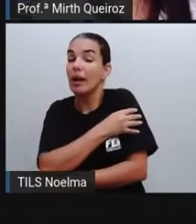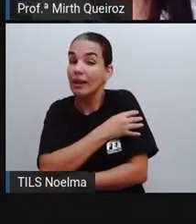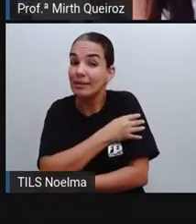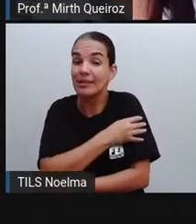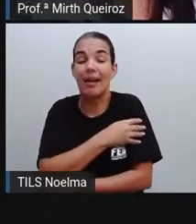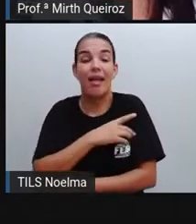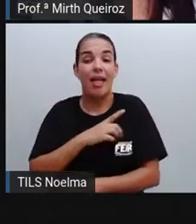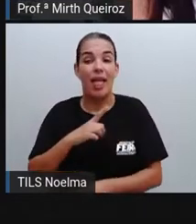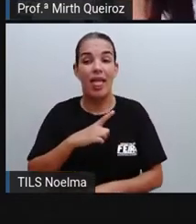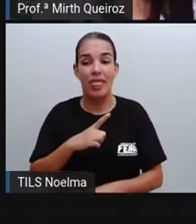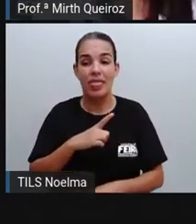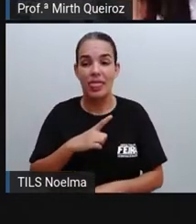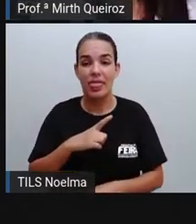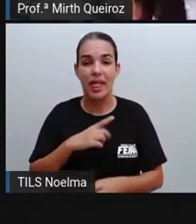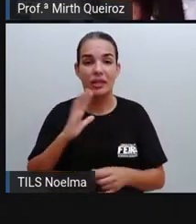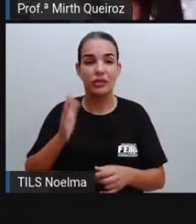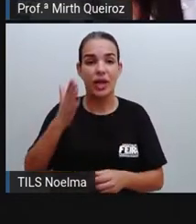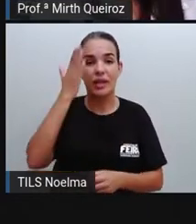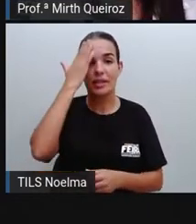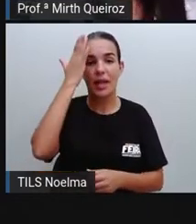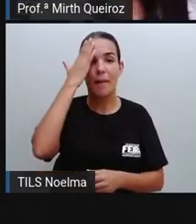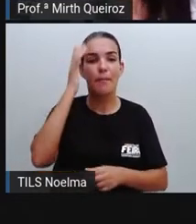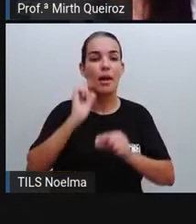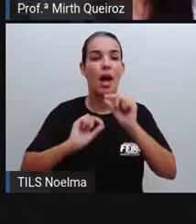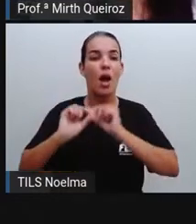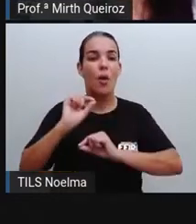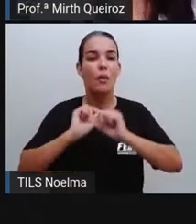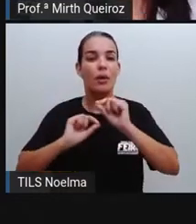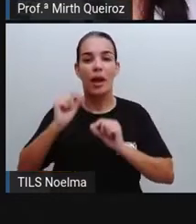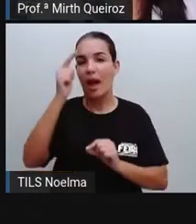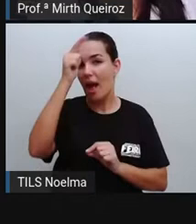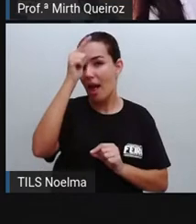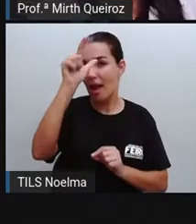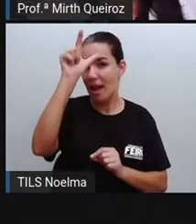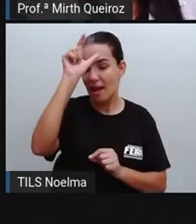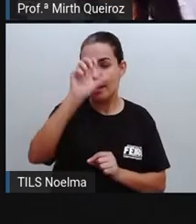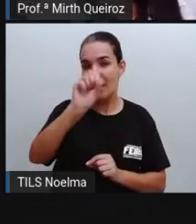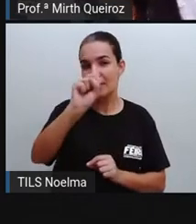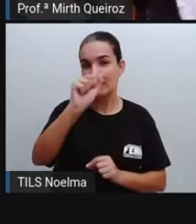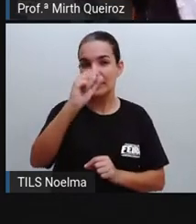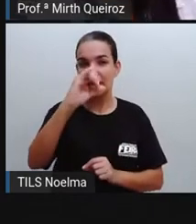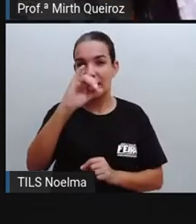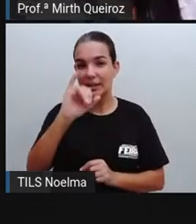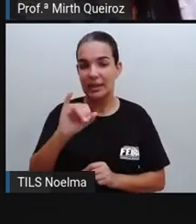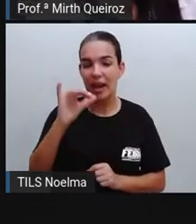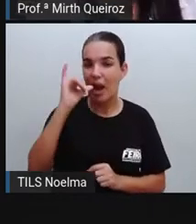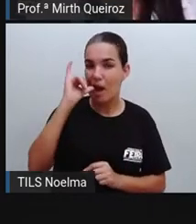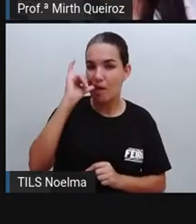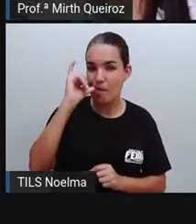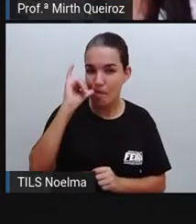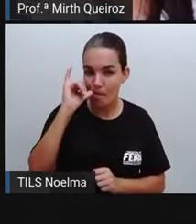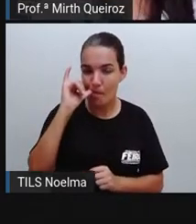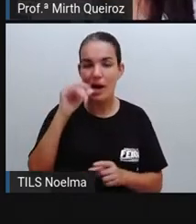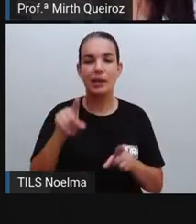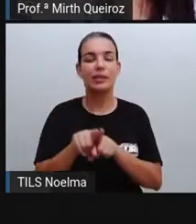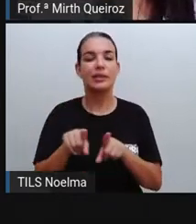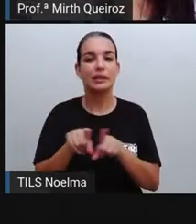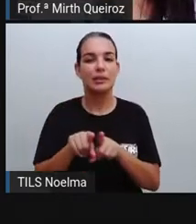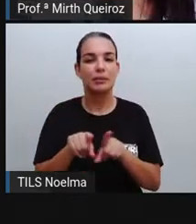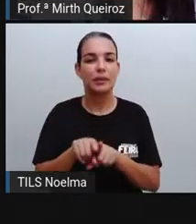ano, eu já sabia já a lenda do Saci, a da Sereia e a Ara, né? O